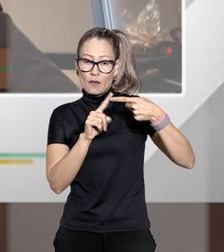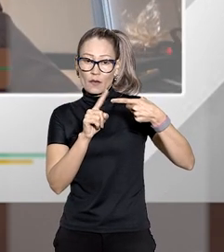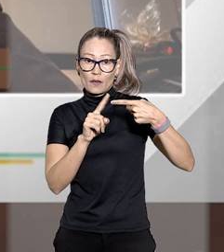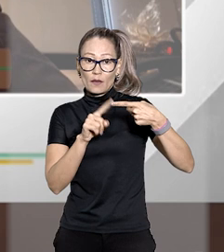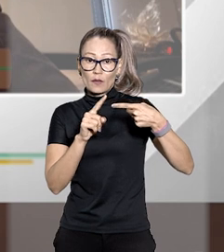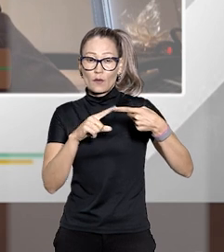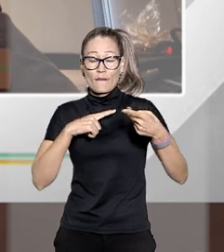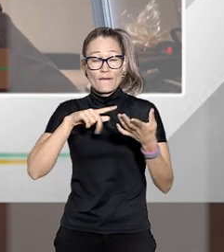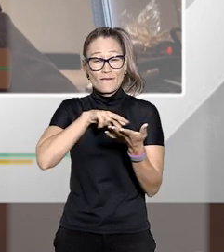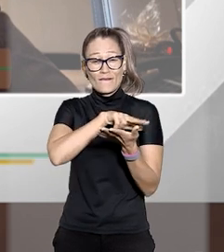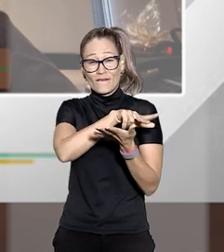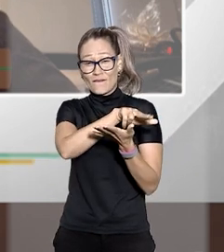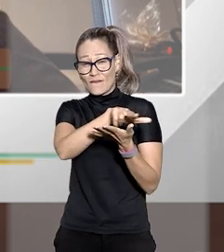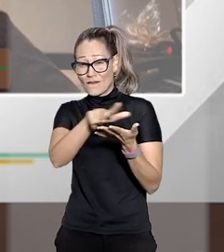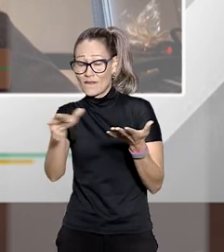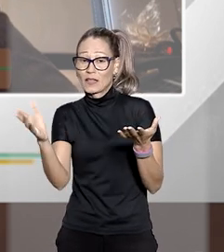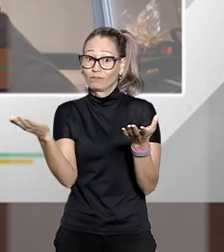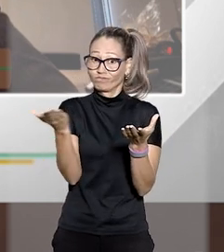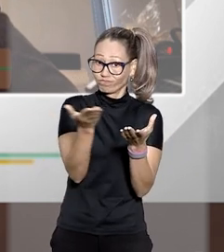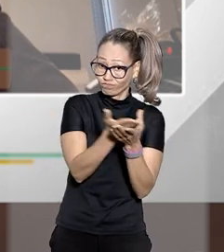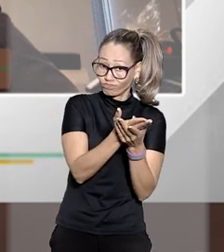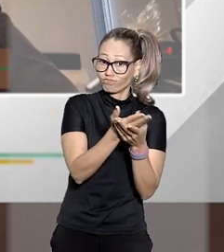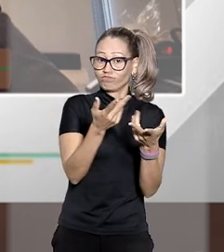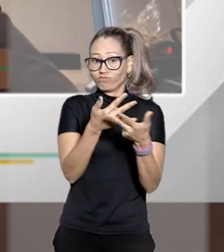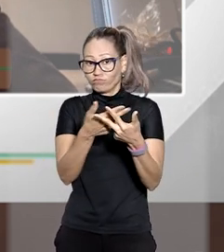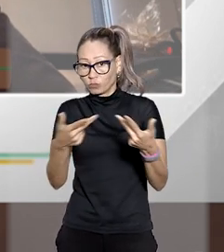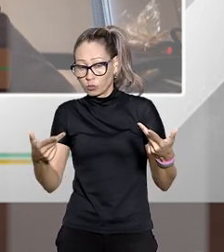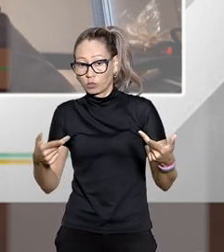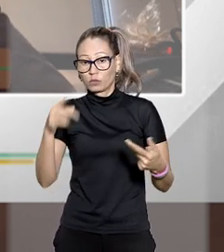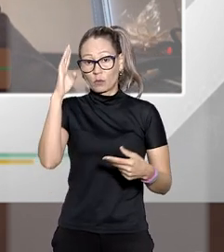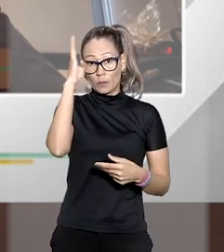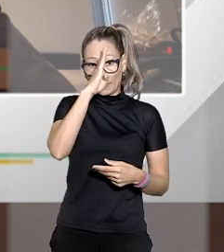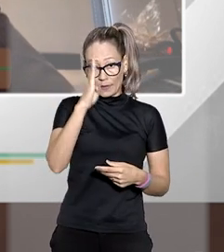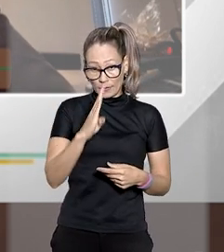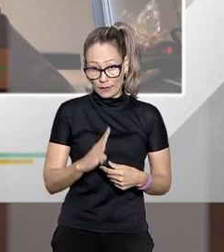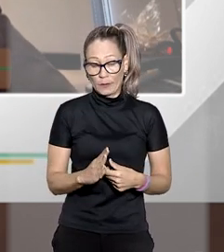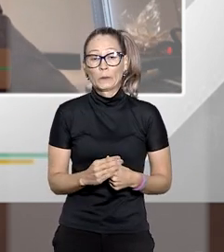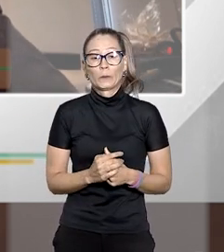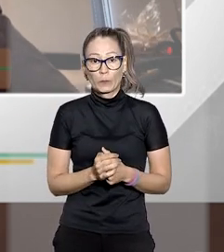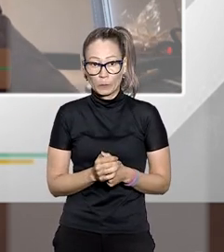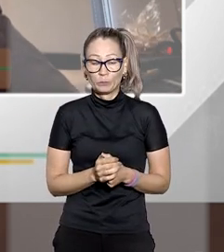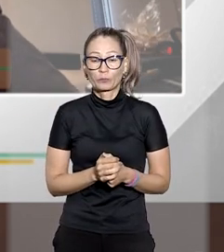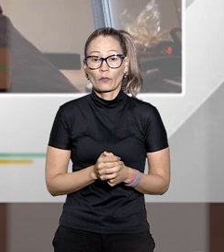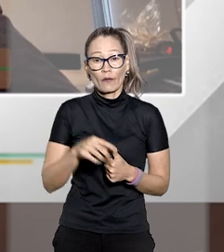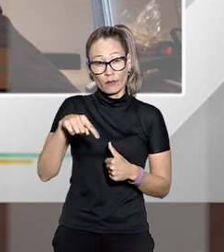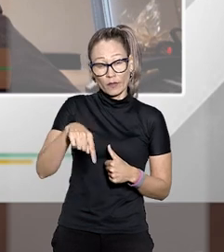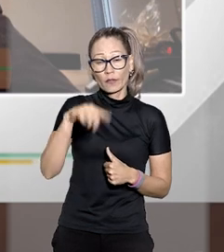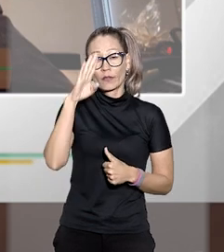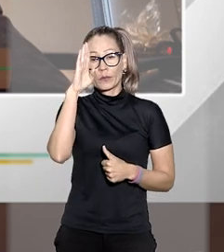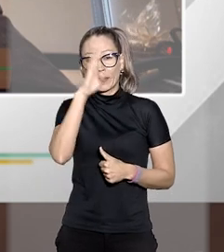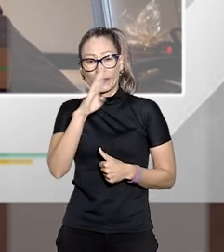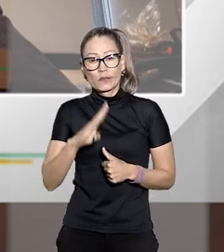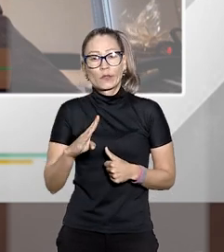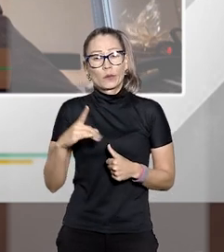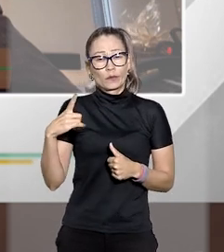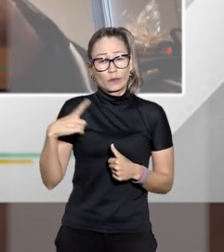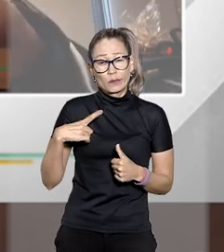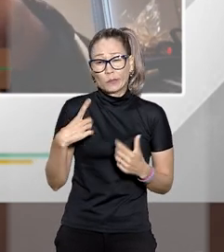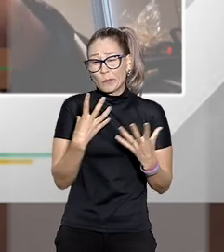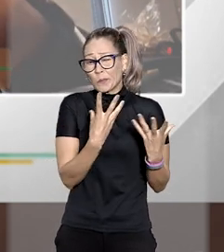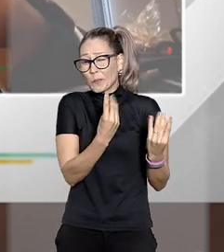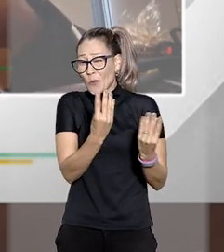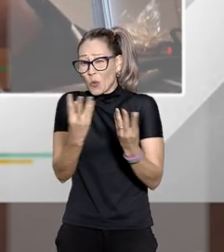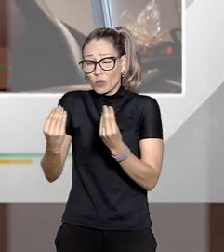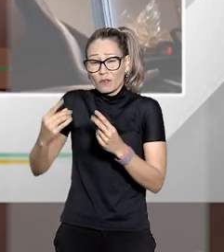excesso de litigiosidade no Brasil como eu já mencionei a gente tem uma quantidade